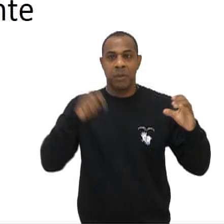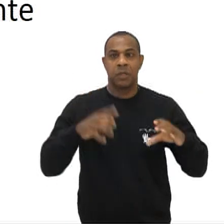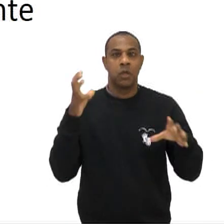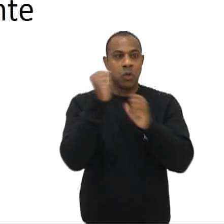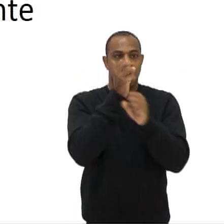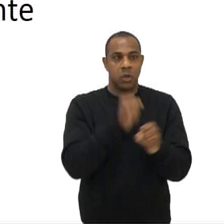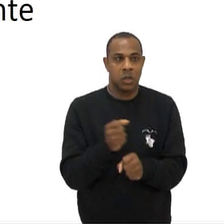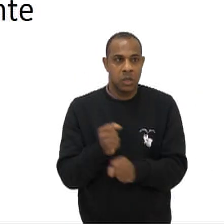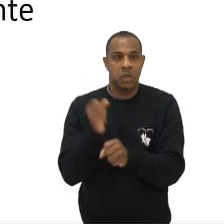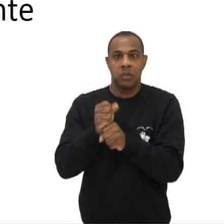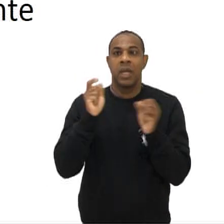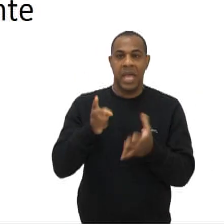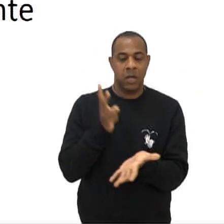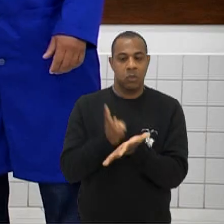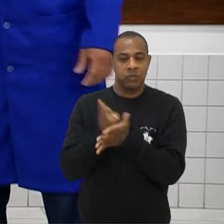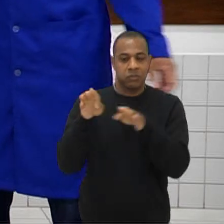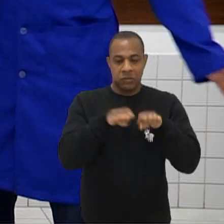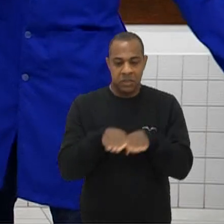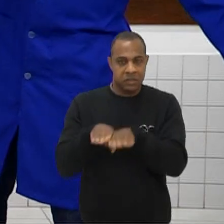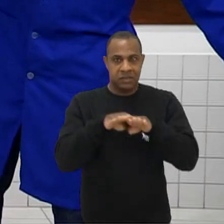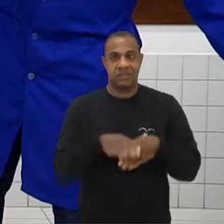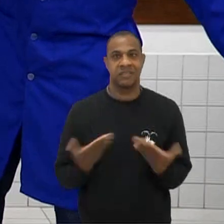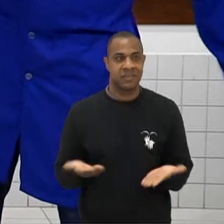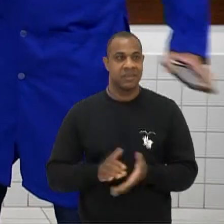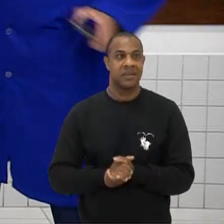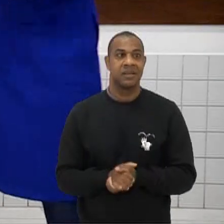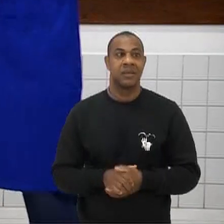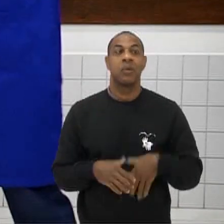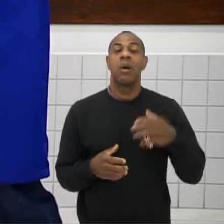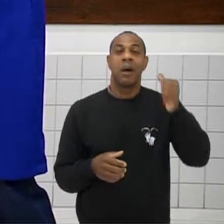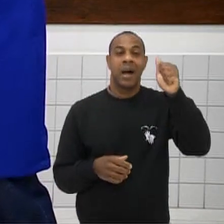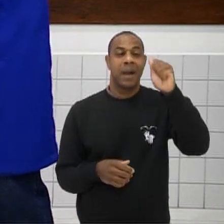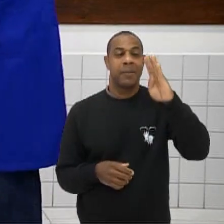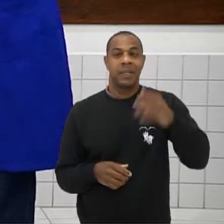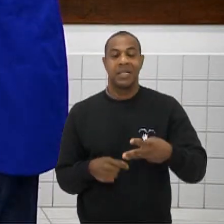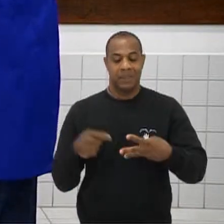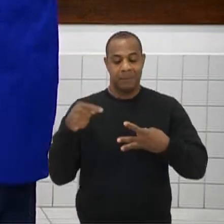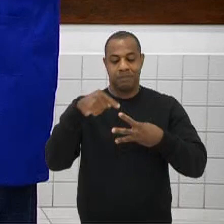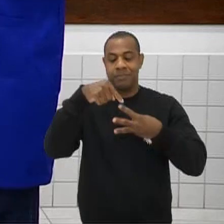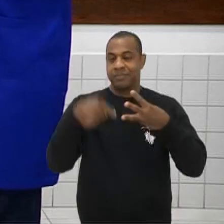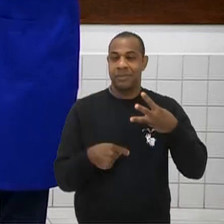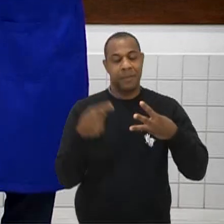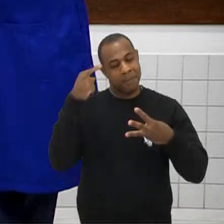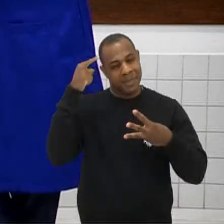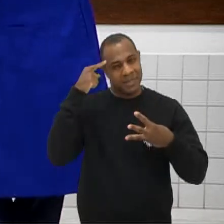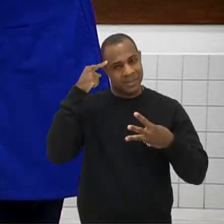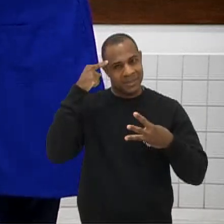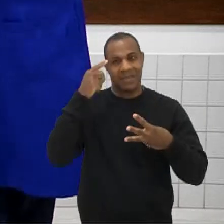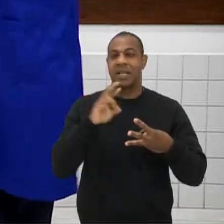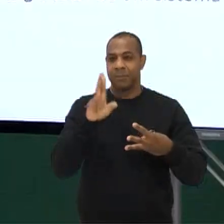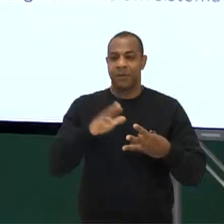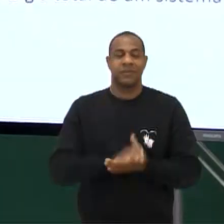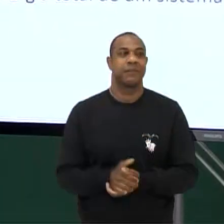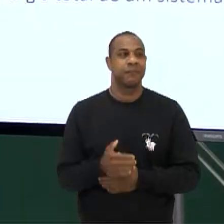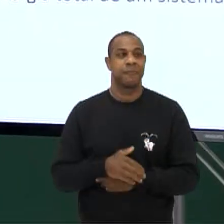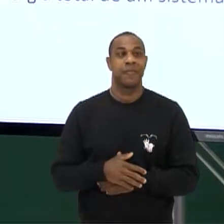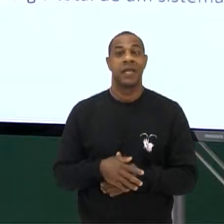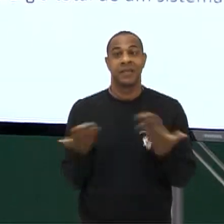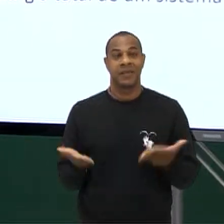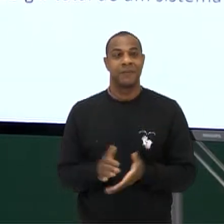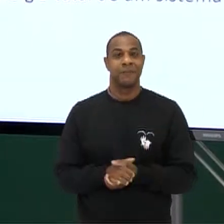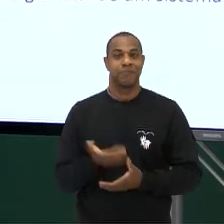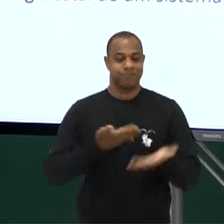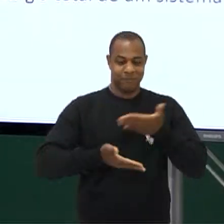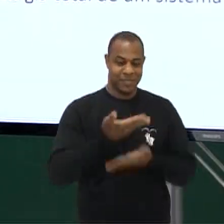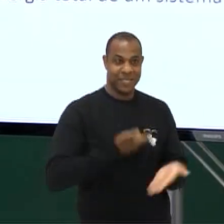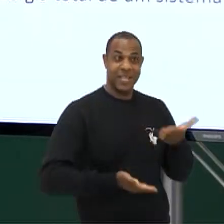sistema Isolado é constante Cara Energia mecânica Está quase me ligado Com a montanha russa Show de bola Vamos lá Pessoal Vendo aqui a